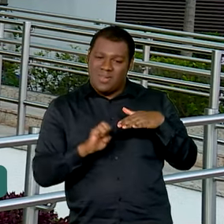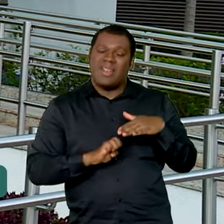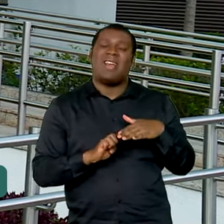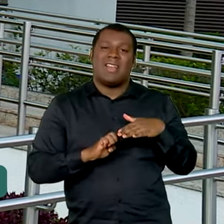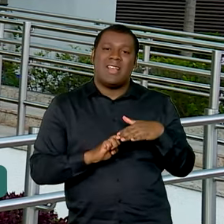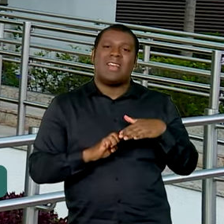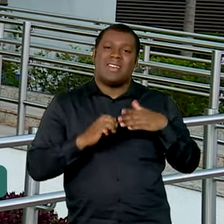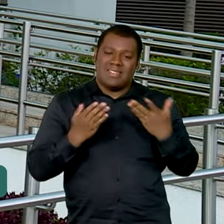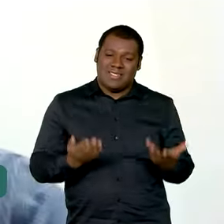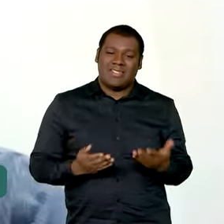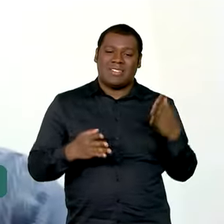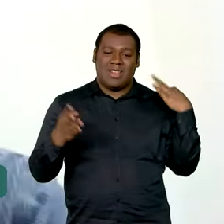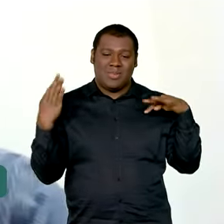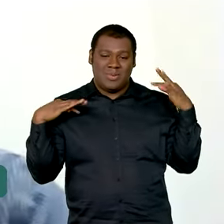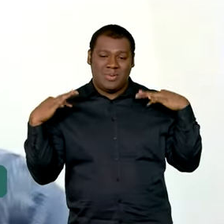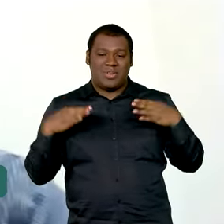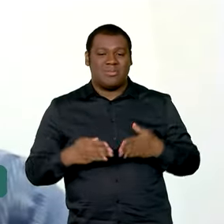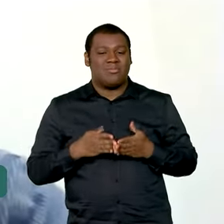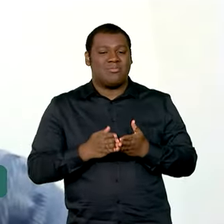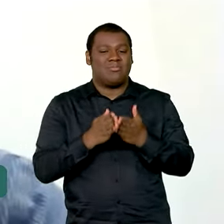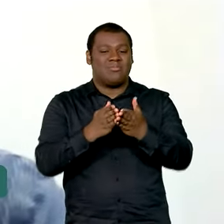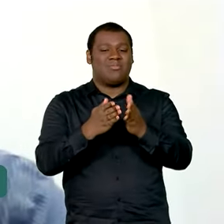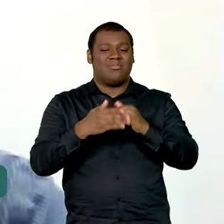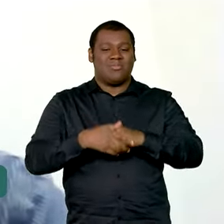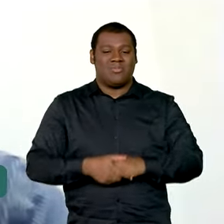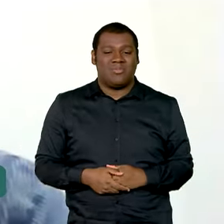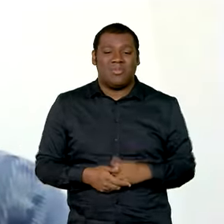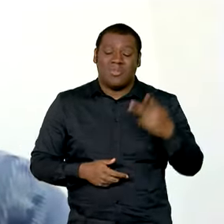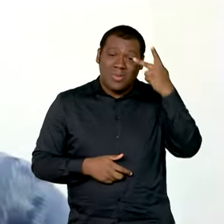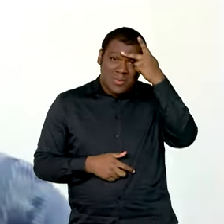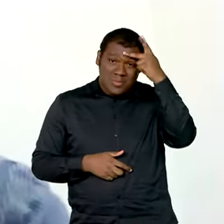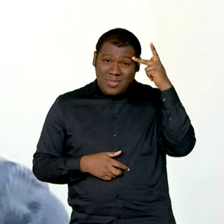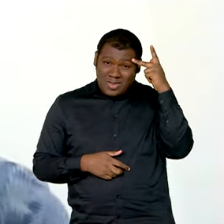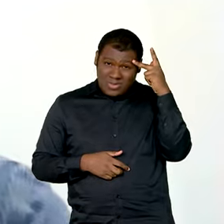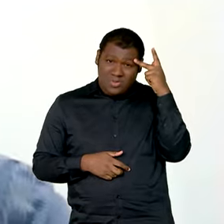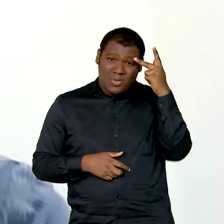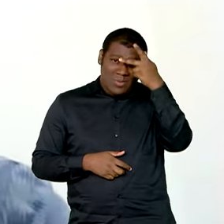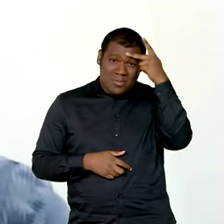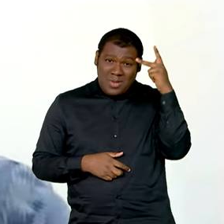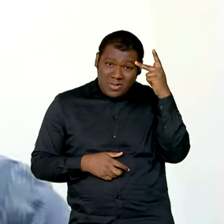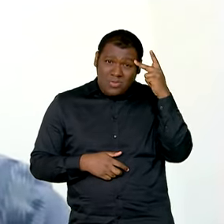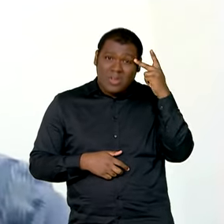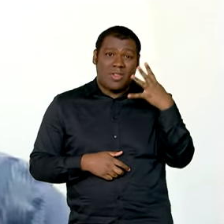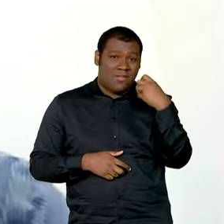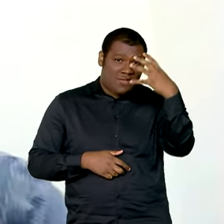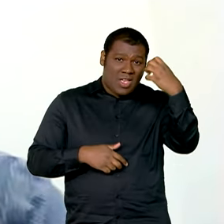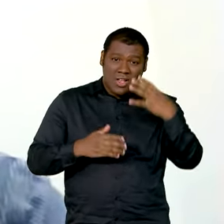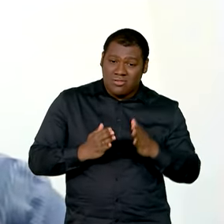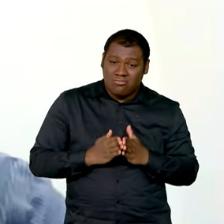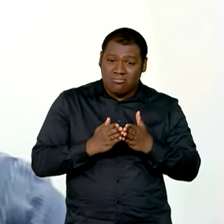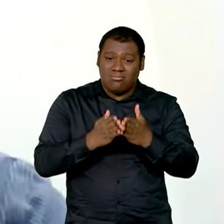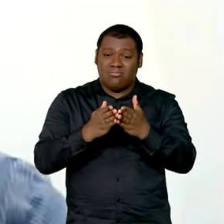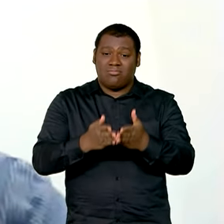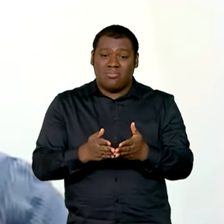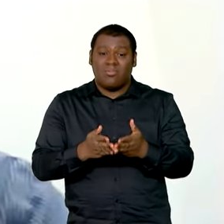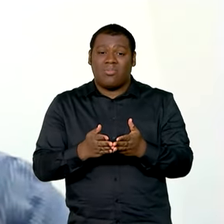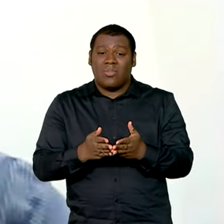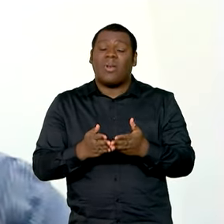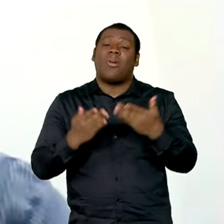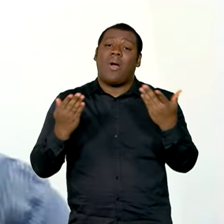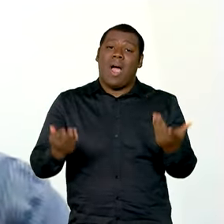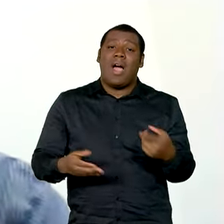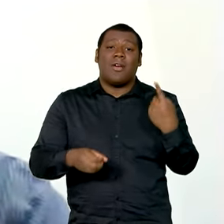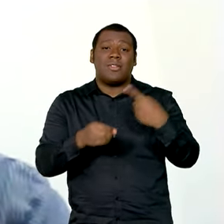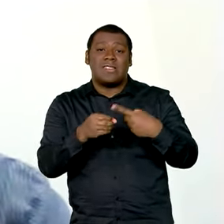tripulantes nas cidades Um cruzeirista quando ele desce numa cidade ele gera um impacto de mais de 600 reais para esse